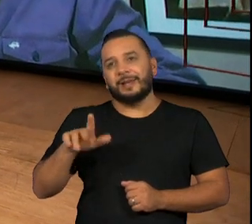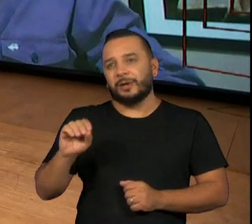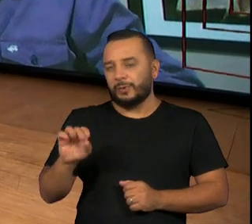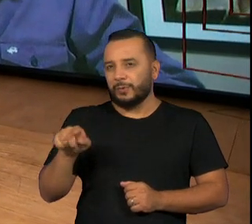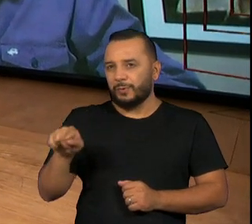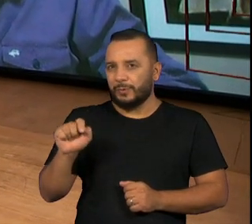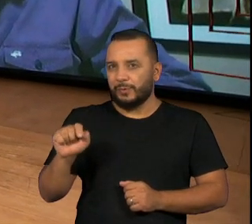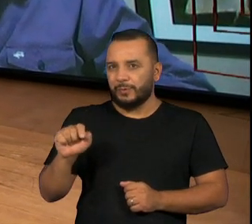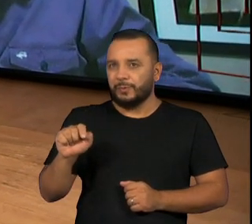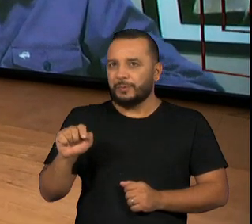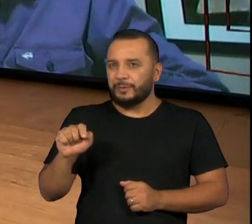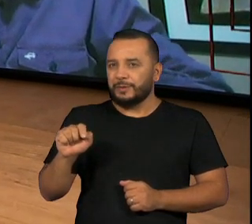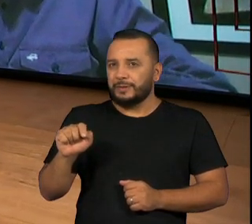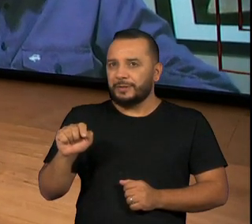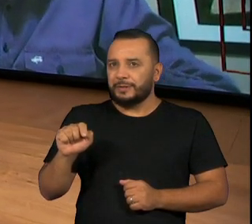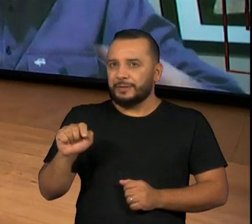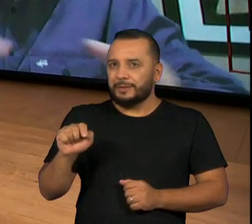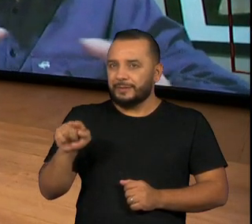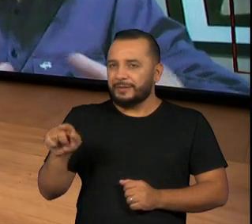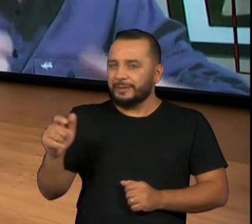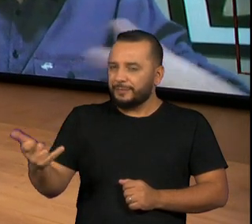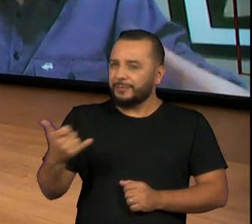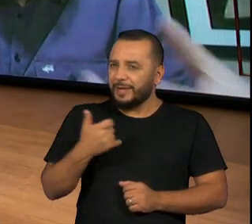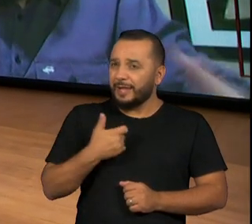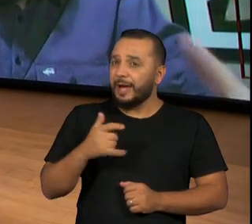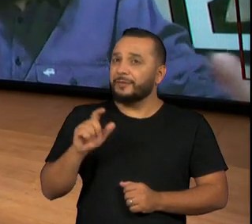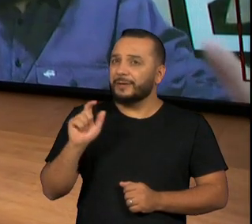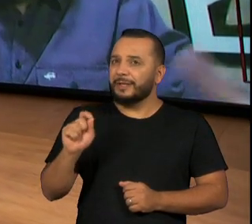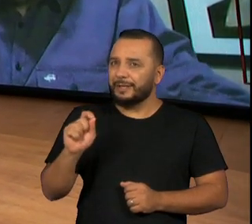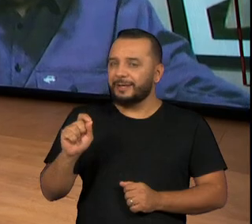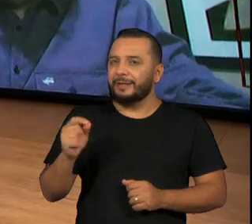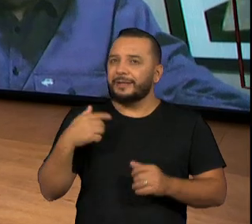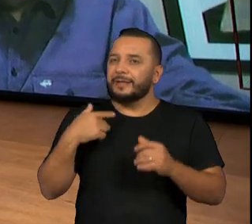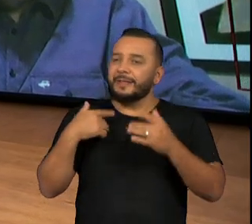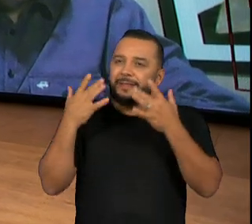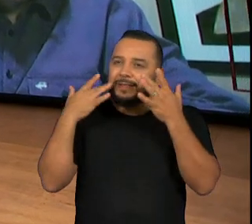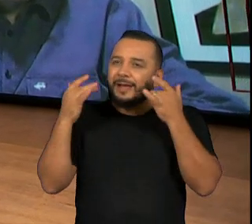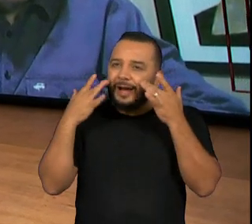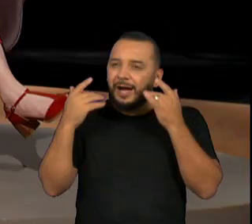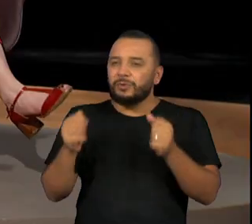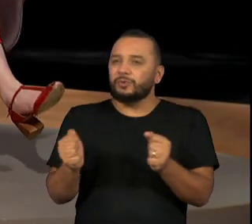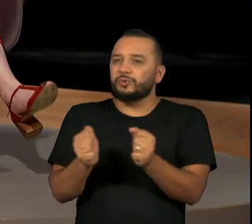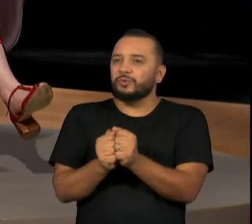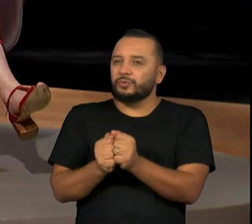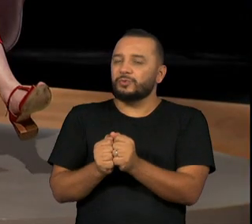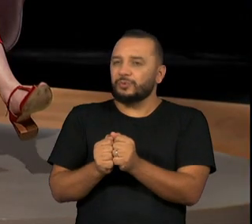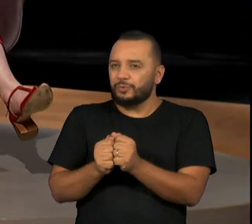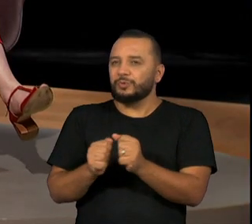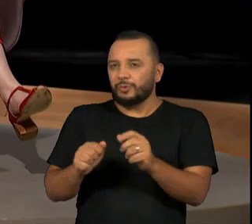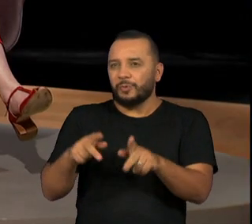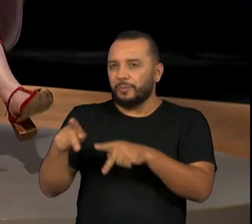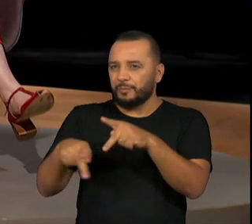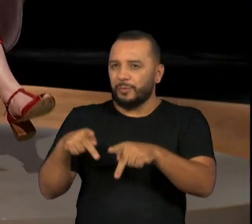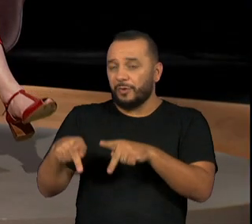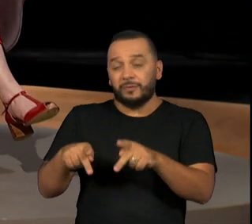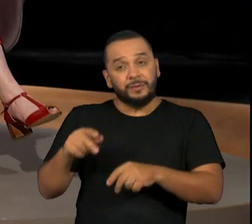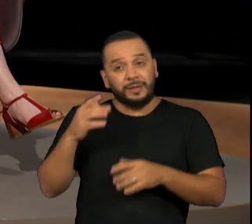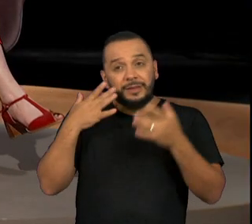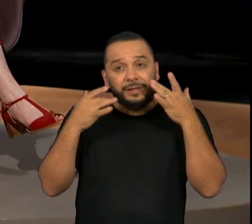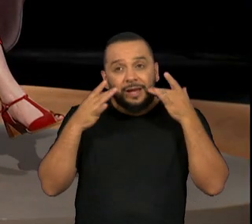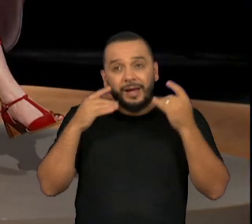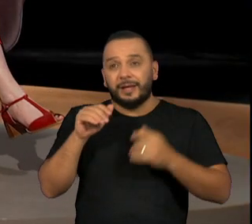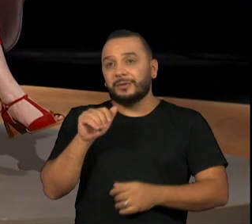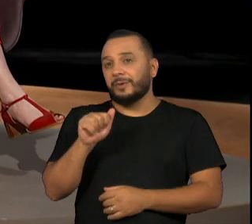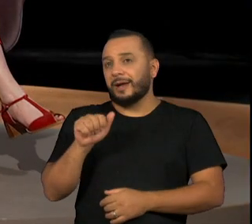O Boal, porque o Boal sempre falava nessa coisa de fazer o teatro popular. E o teatro popular no Arena era um teatro popular, mas